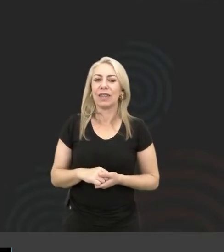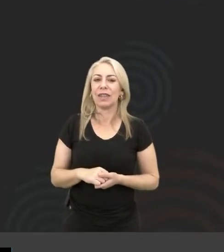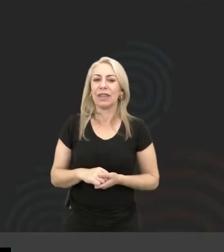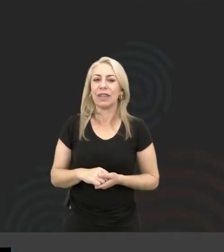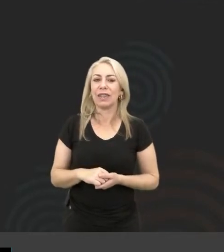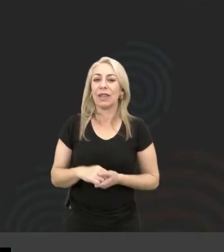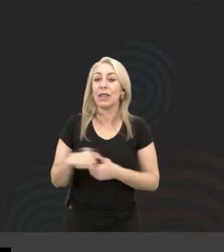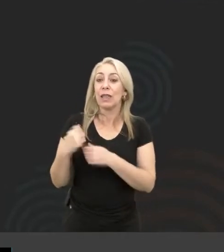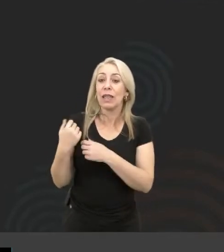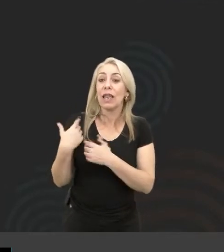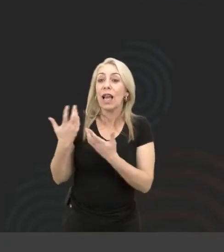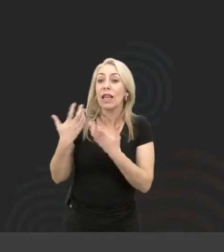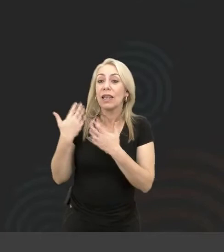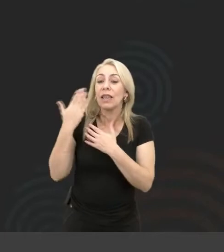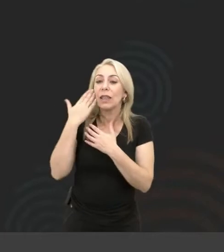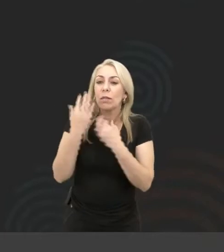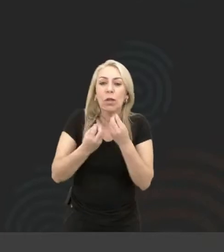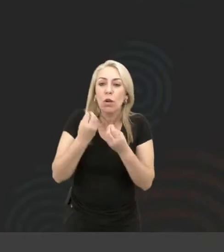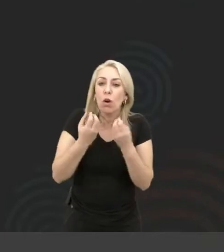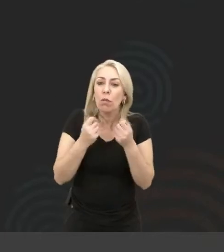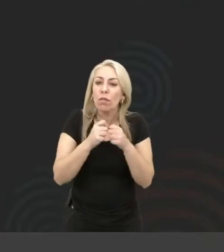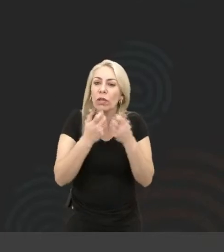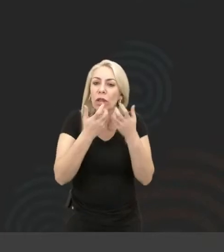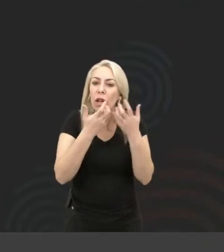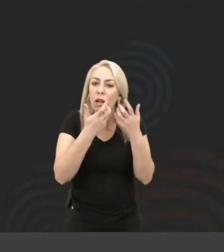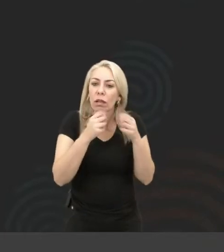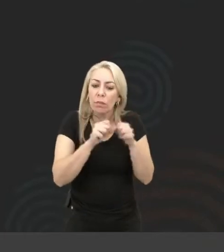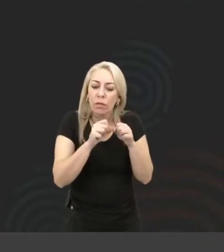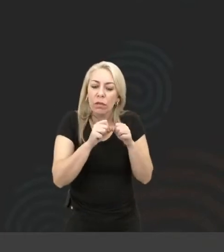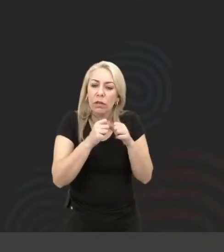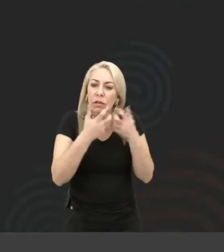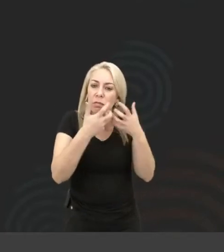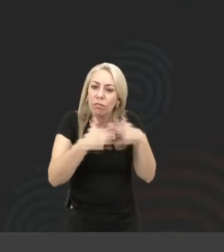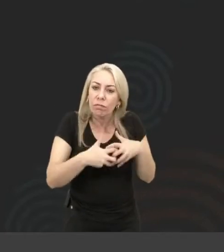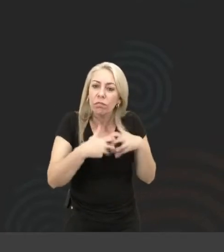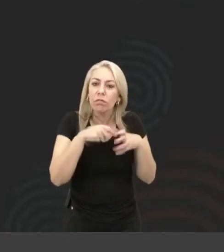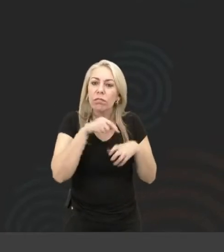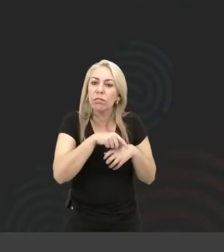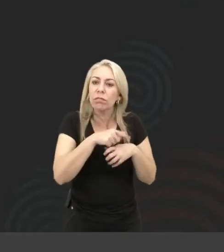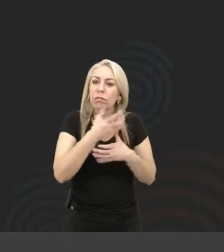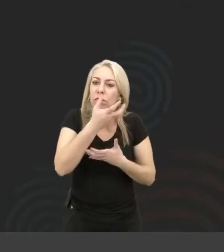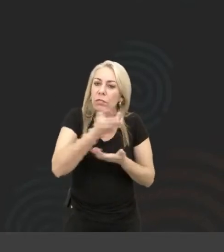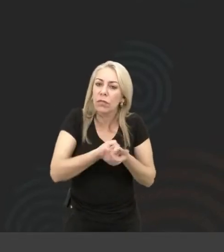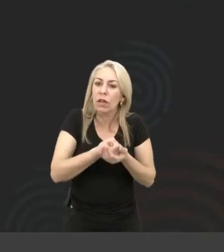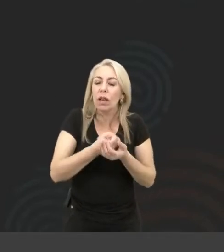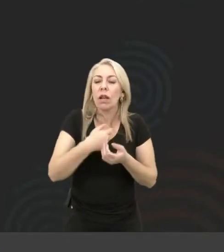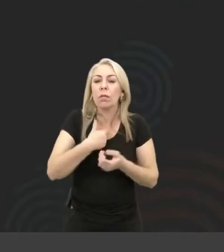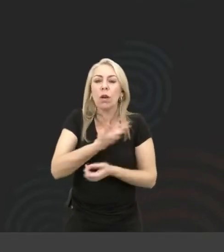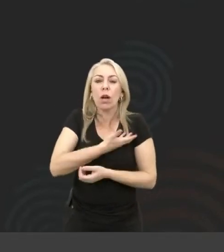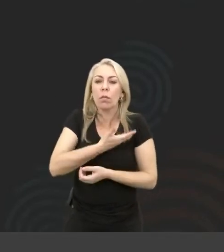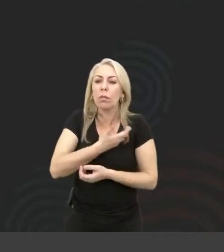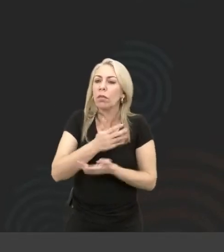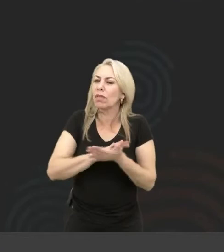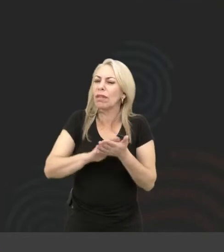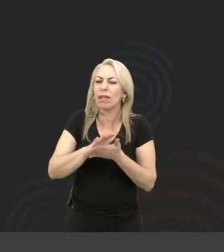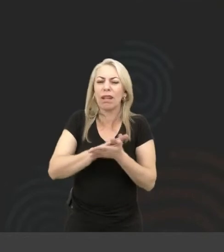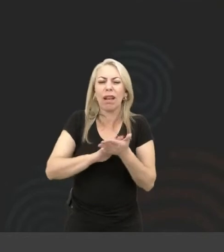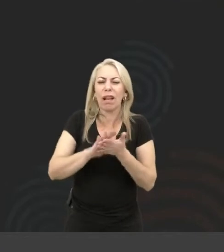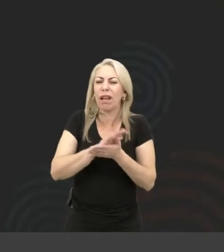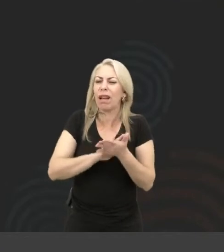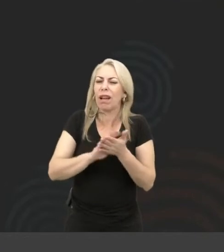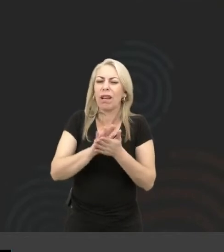que procurou saber como fazer para instalar e daí um amigo meu que não tinha nada a ver com